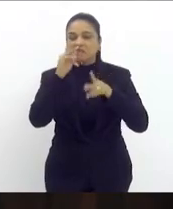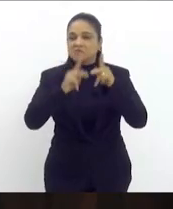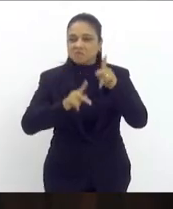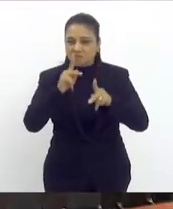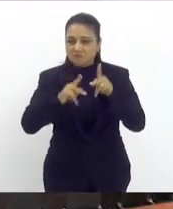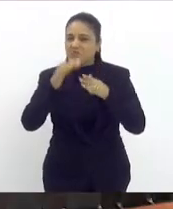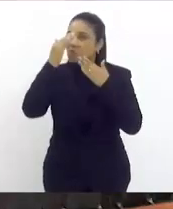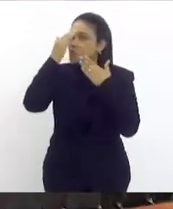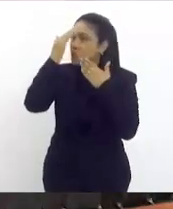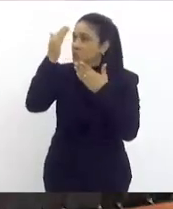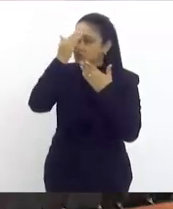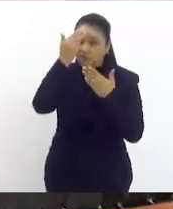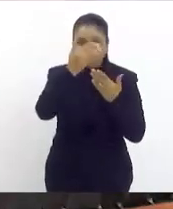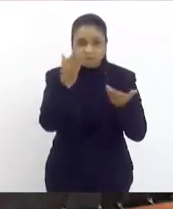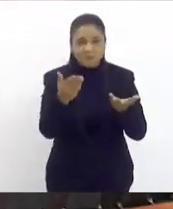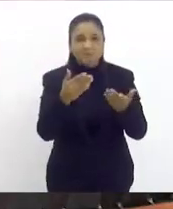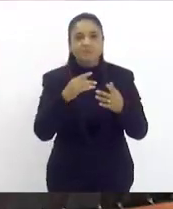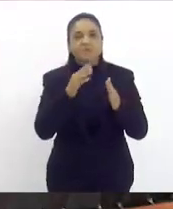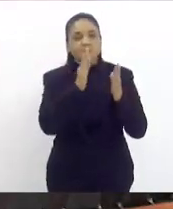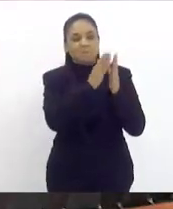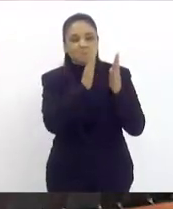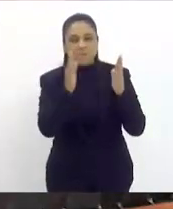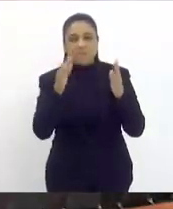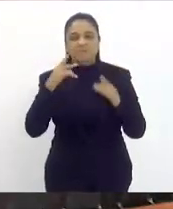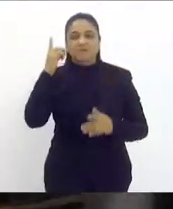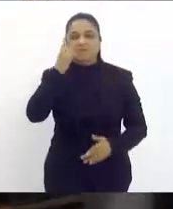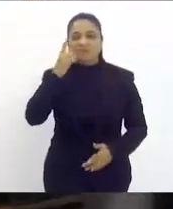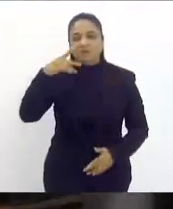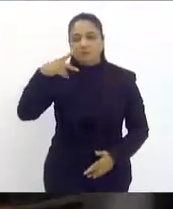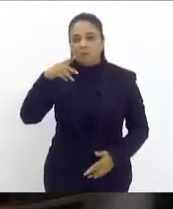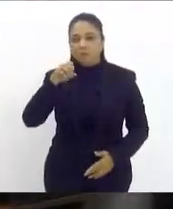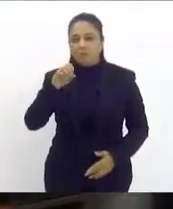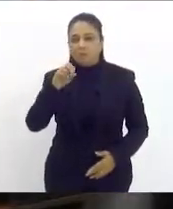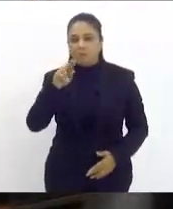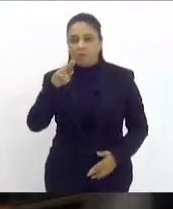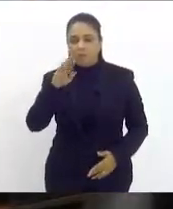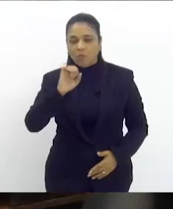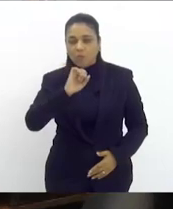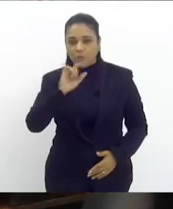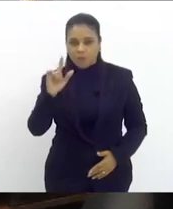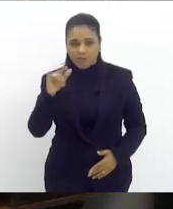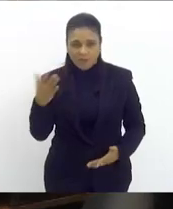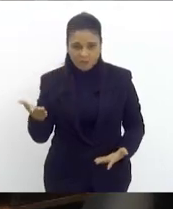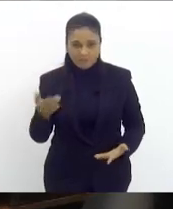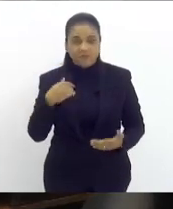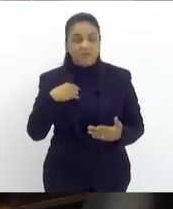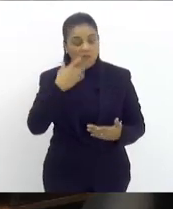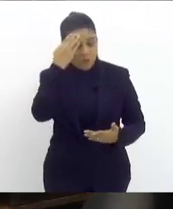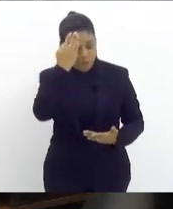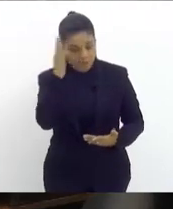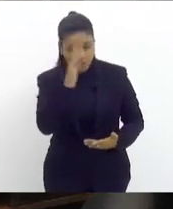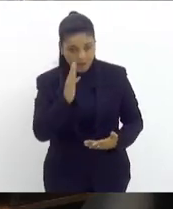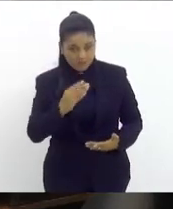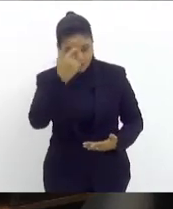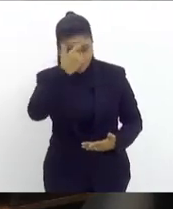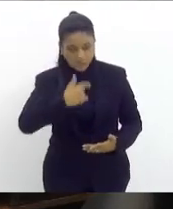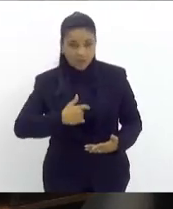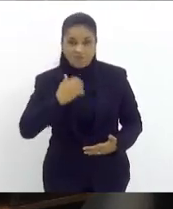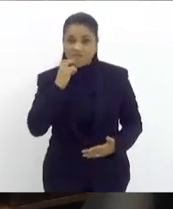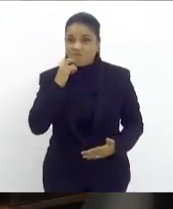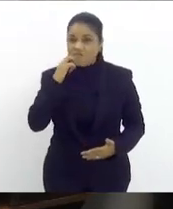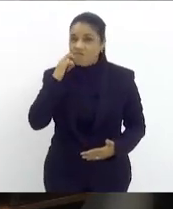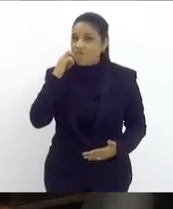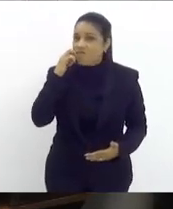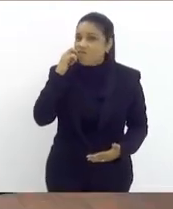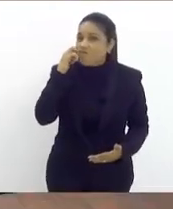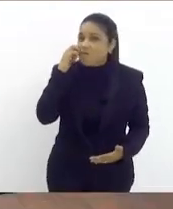vocês pela ordem presidente deputado Pobel por favor presidente como brasileiro sinto-me muito envergonhado